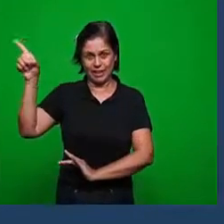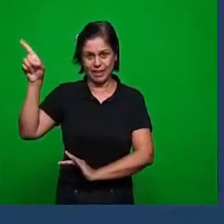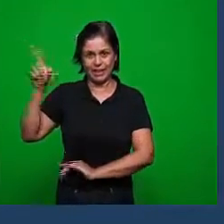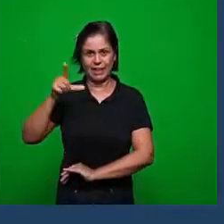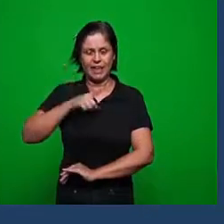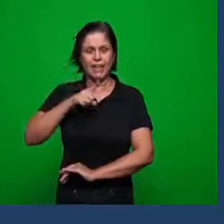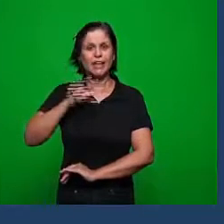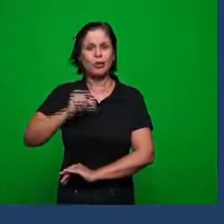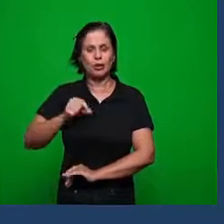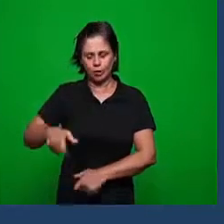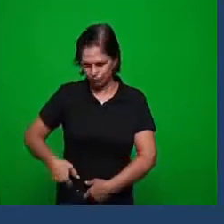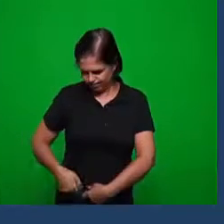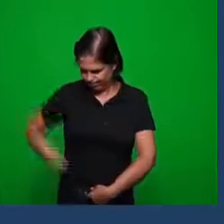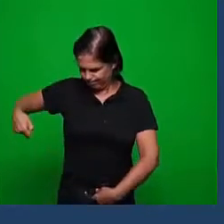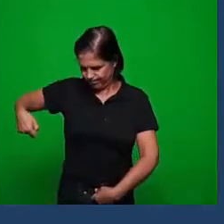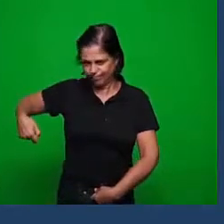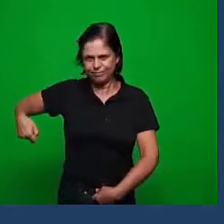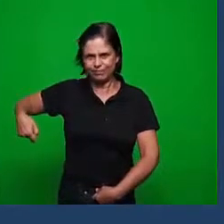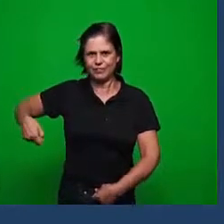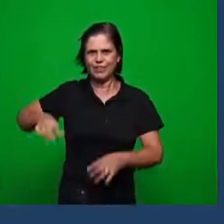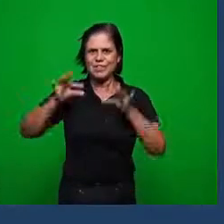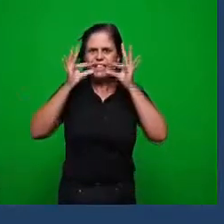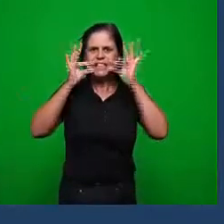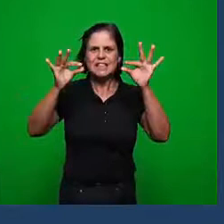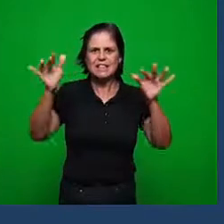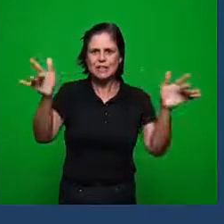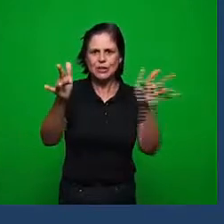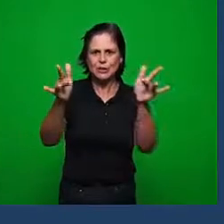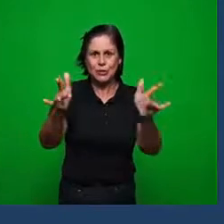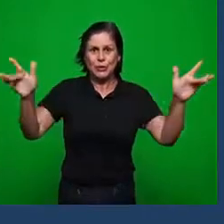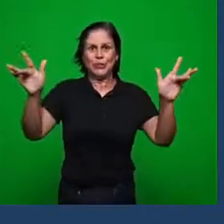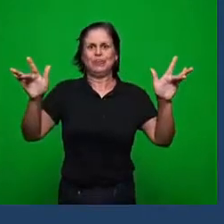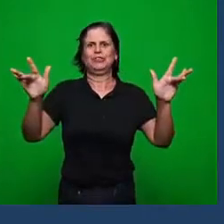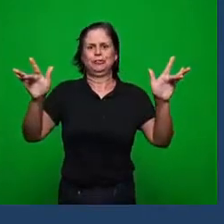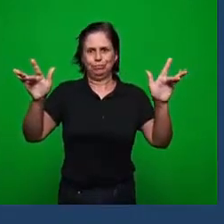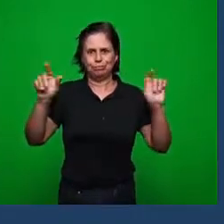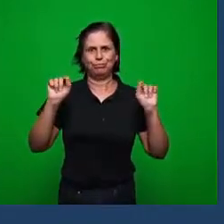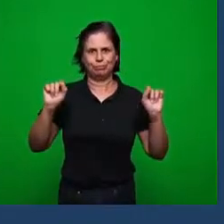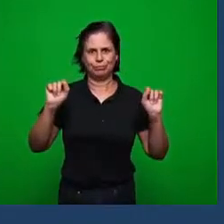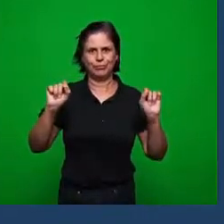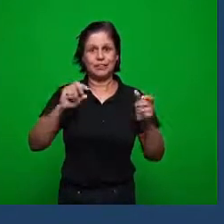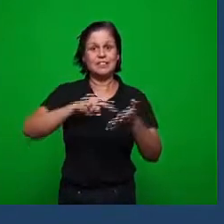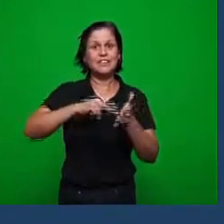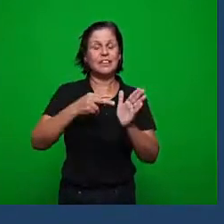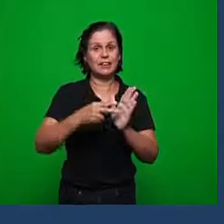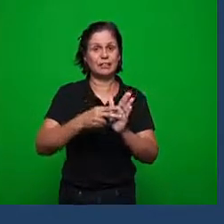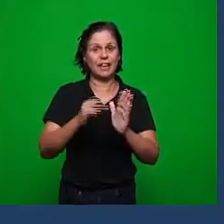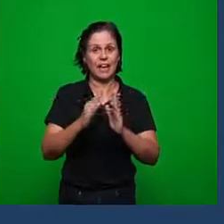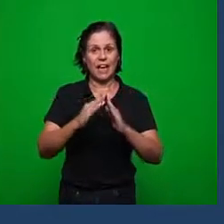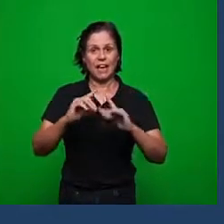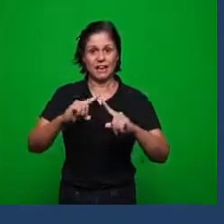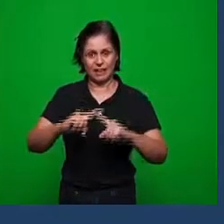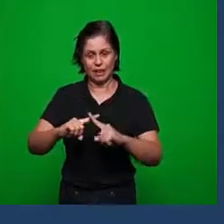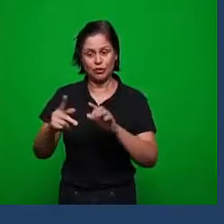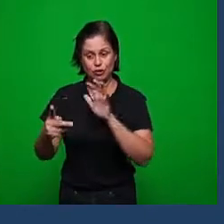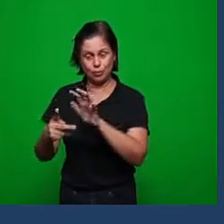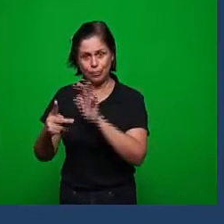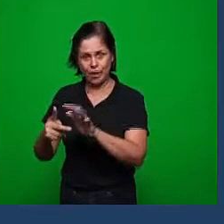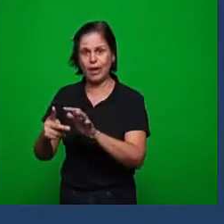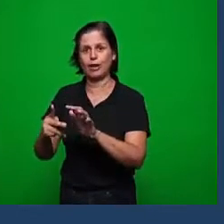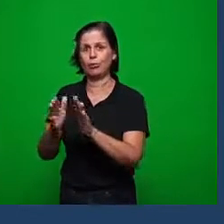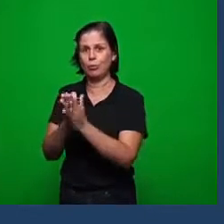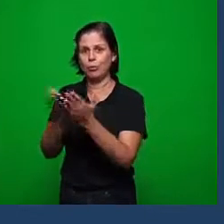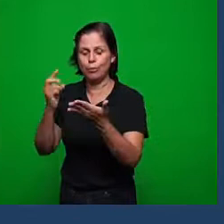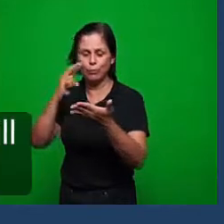de dois fios porque a espada aqui para trazer temor a palavra para trazer temor a igreja de pérgamo também o verso